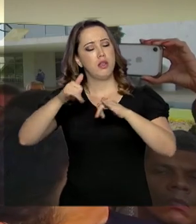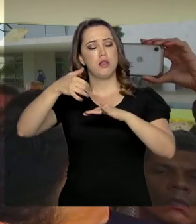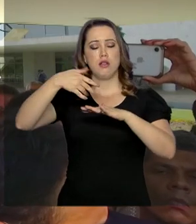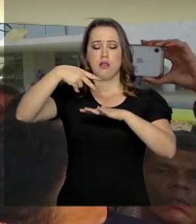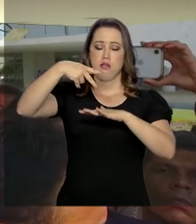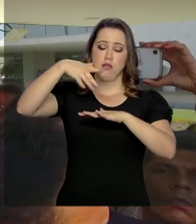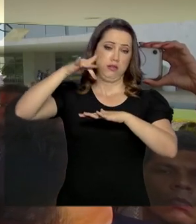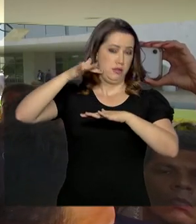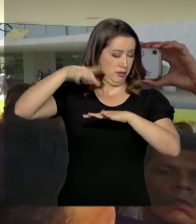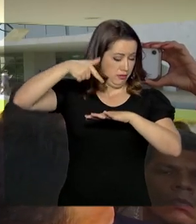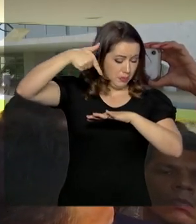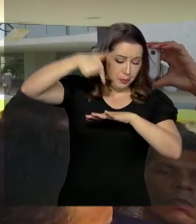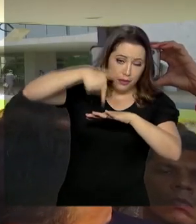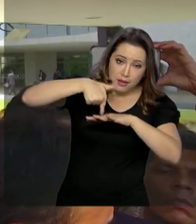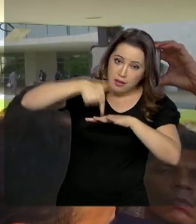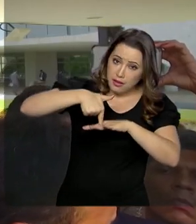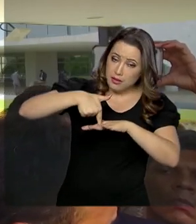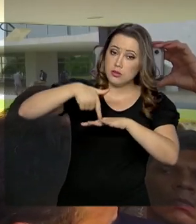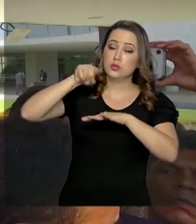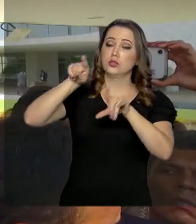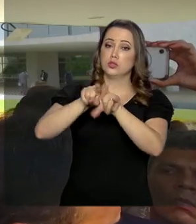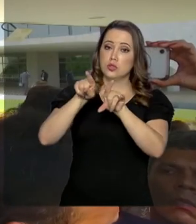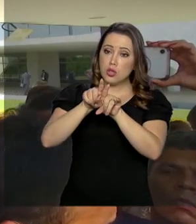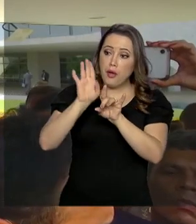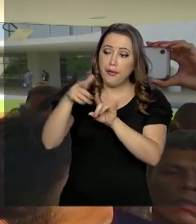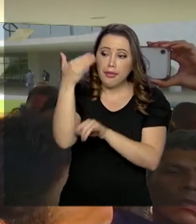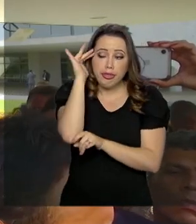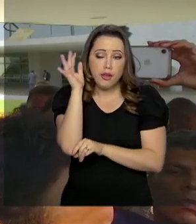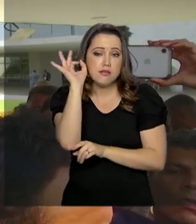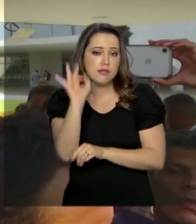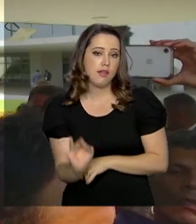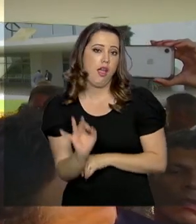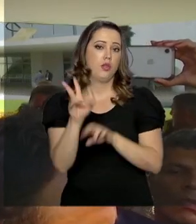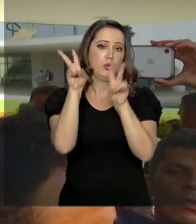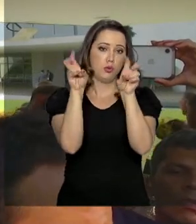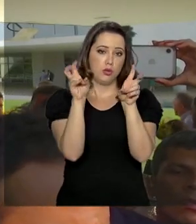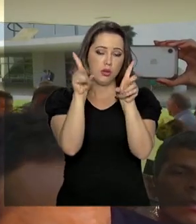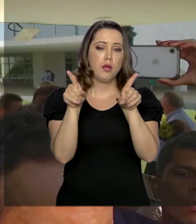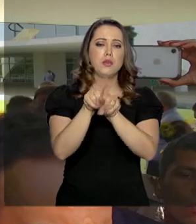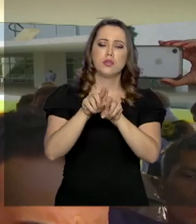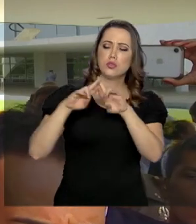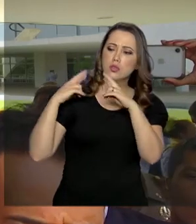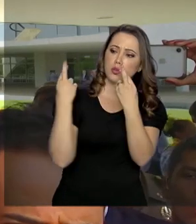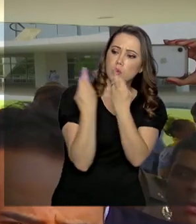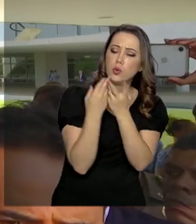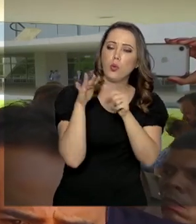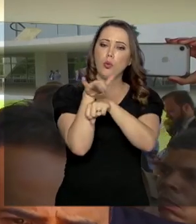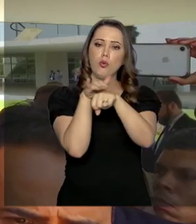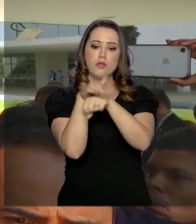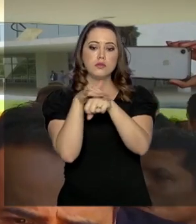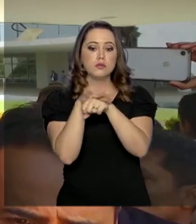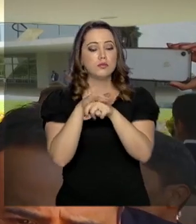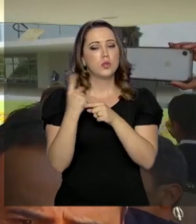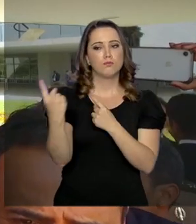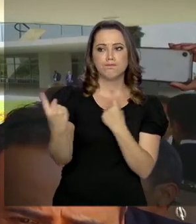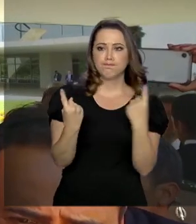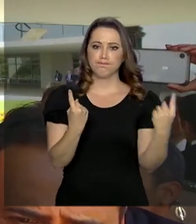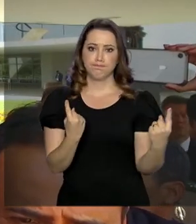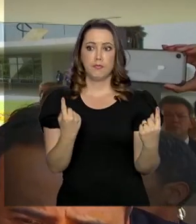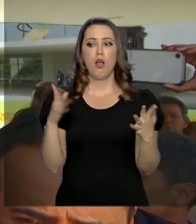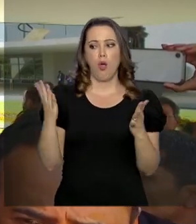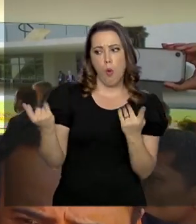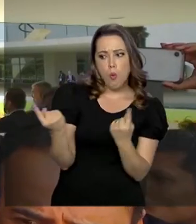isso. Quer solução, já marcou a reunião com o pessoal da agência de mineração para conversar, com o Jonas e outros também,